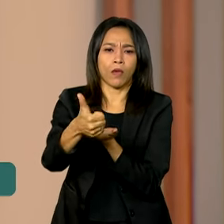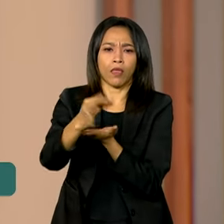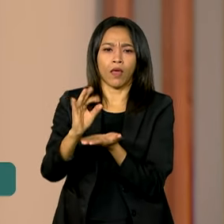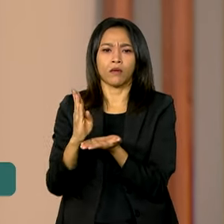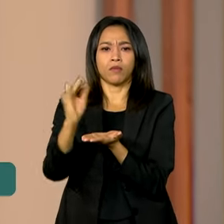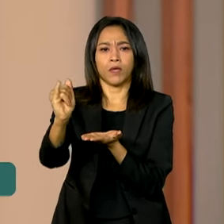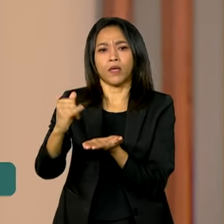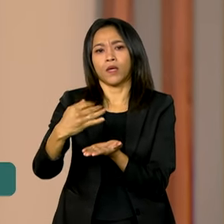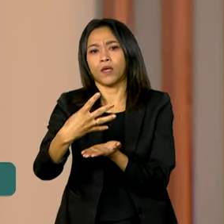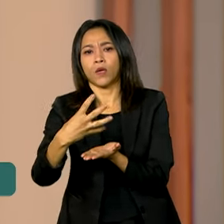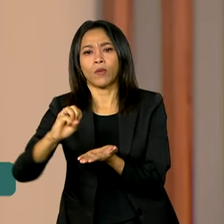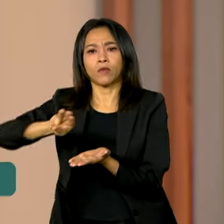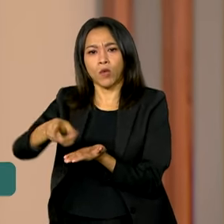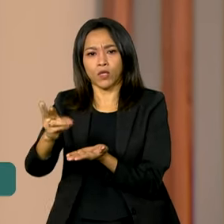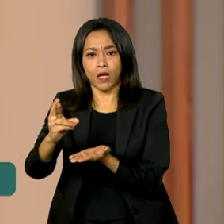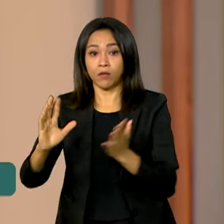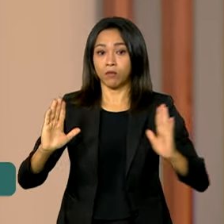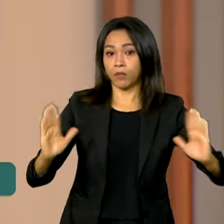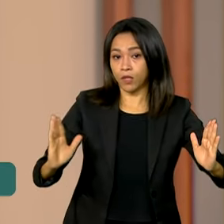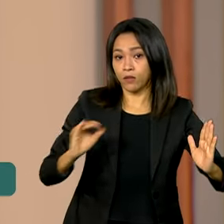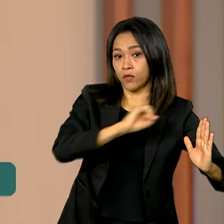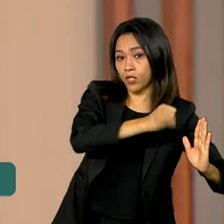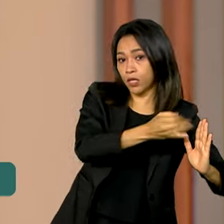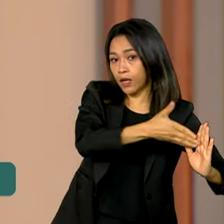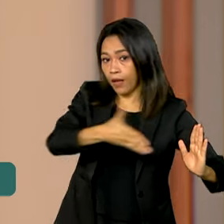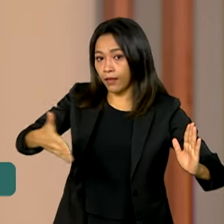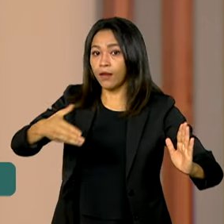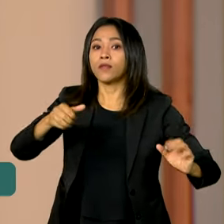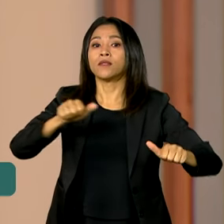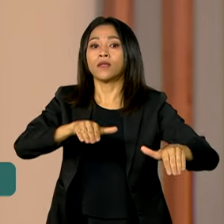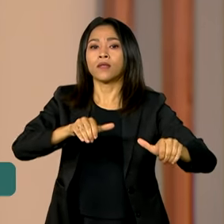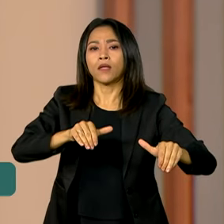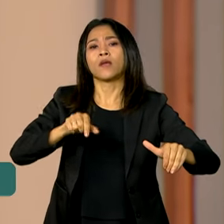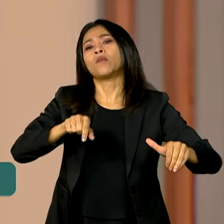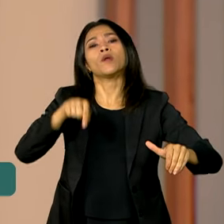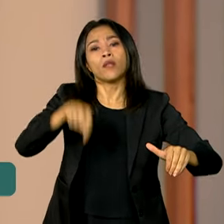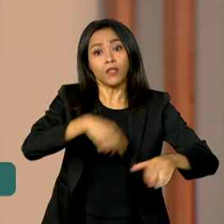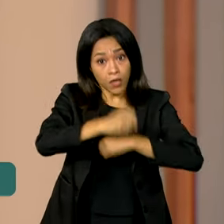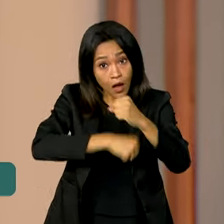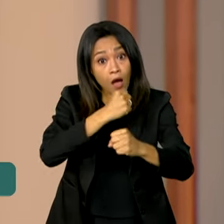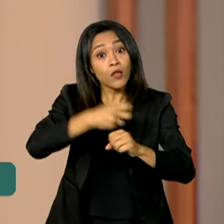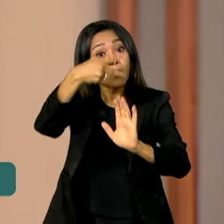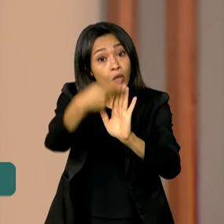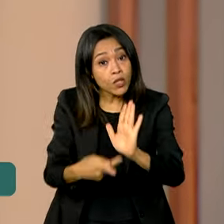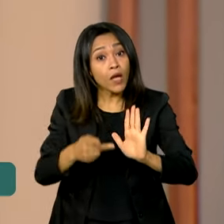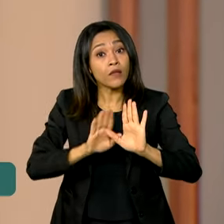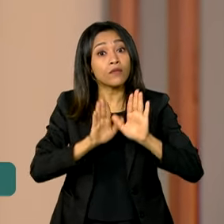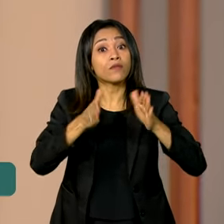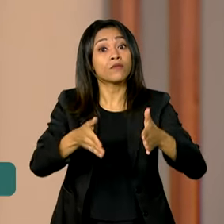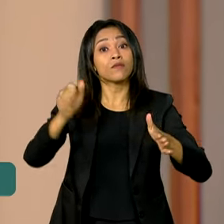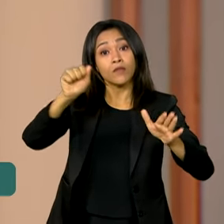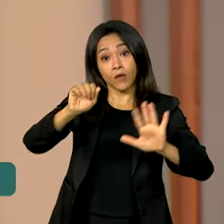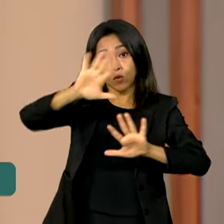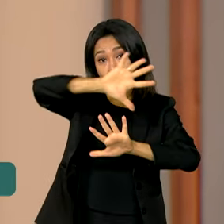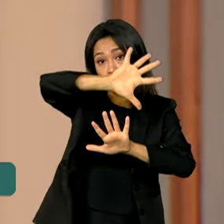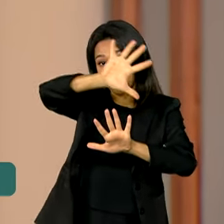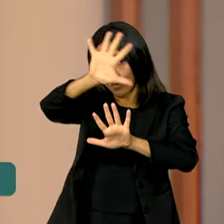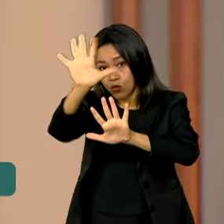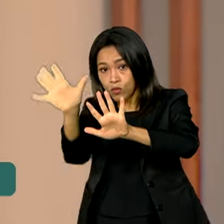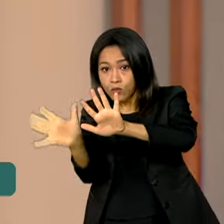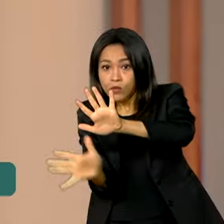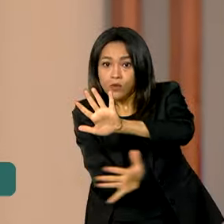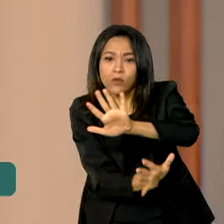de reais de janeiro a setembro deste ano para projetos na Amazônia Legal. Isso representa um crescimento de